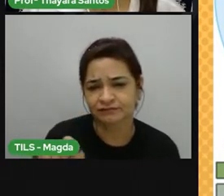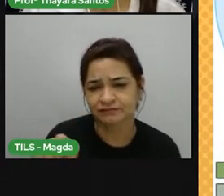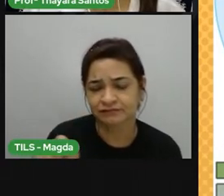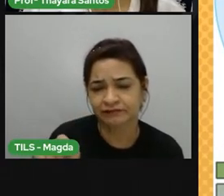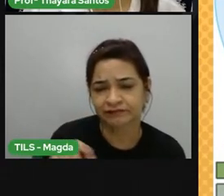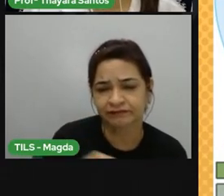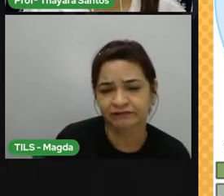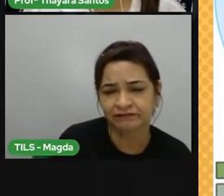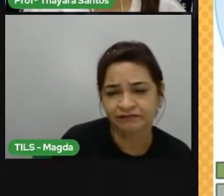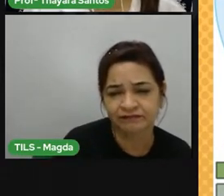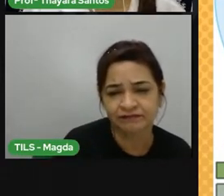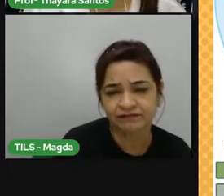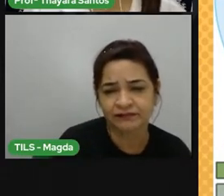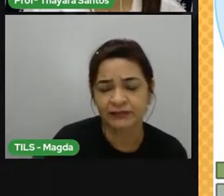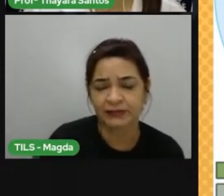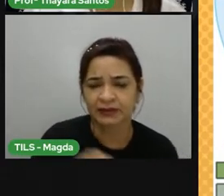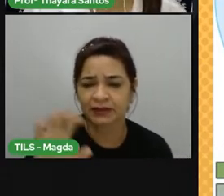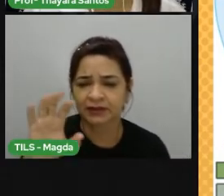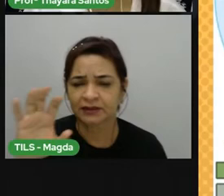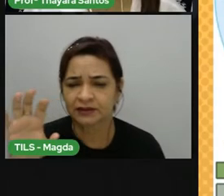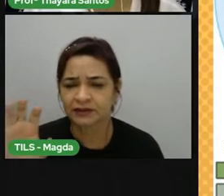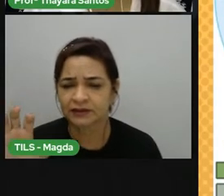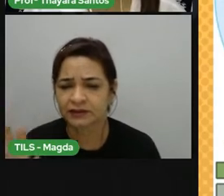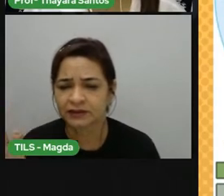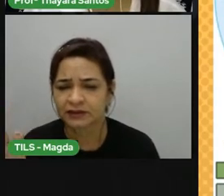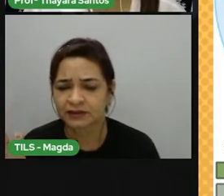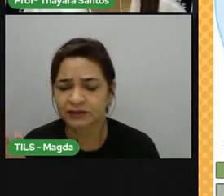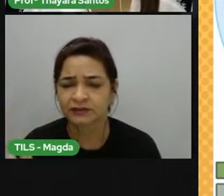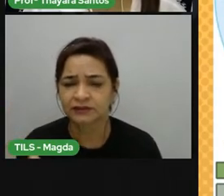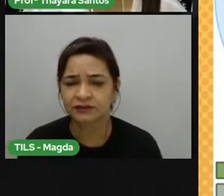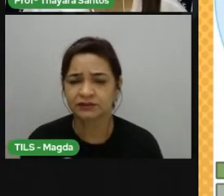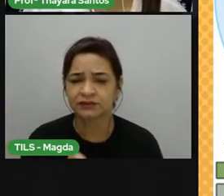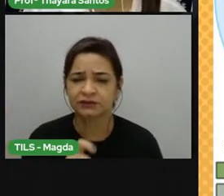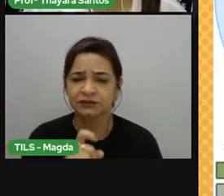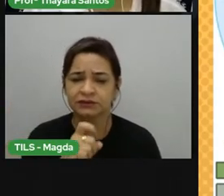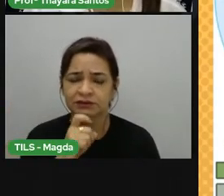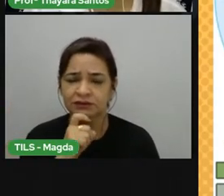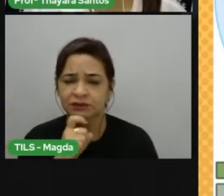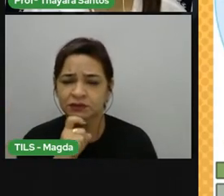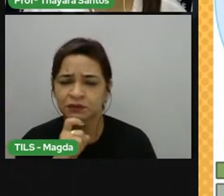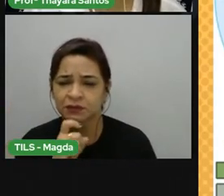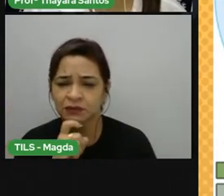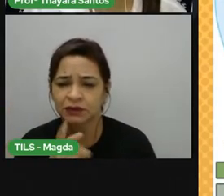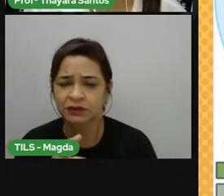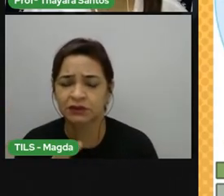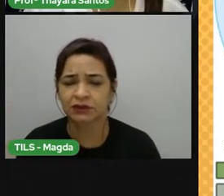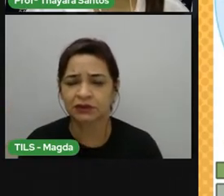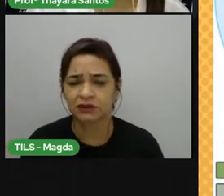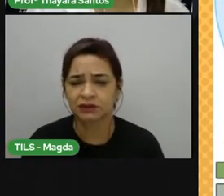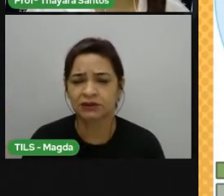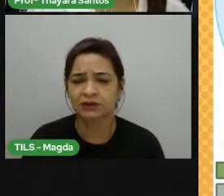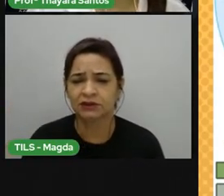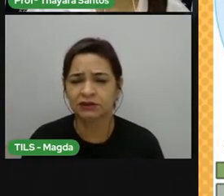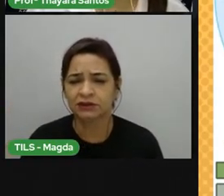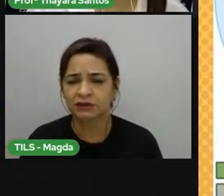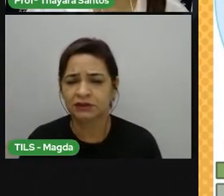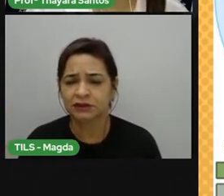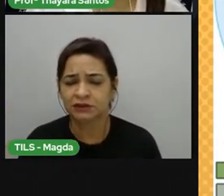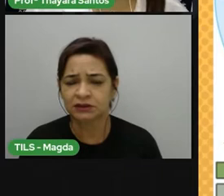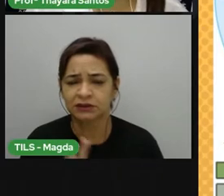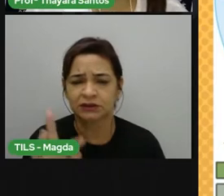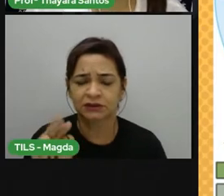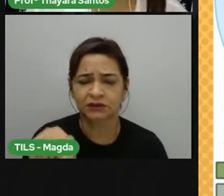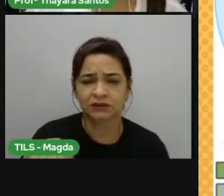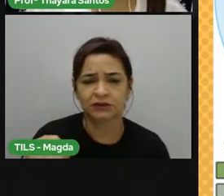clima de gelo não permanente. A gente tem a tundra. E quando a gente pensa